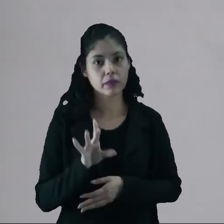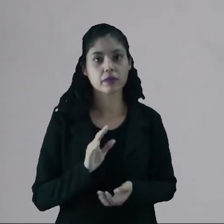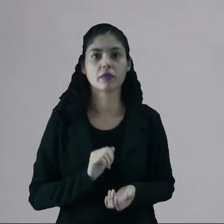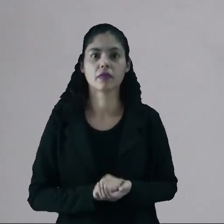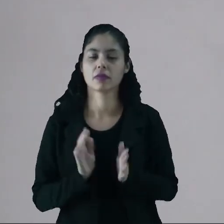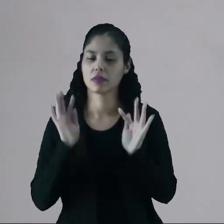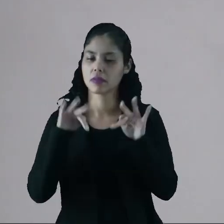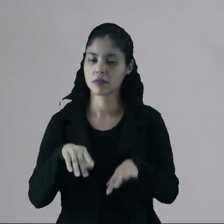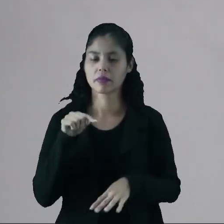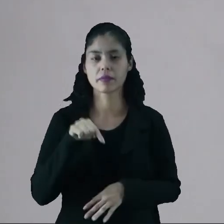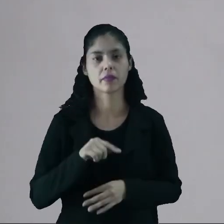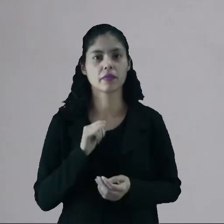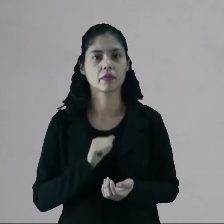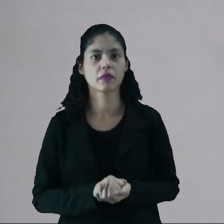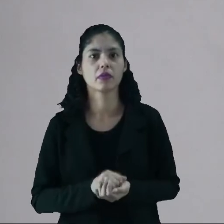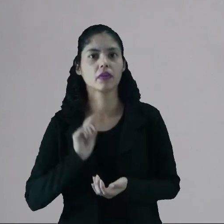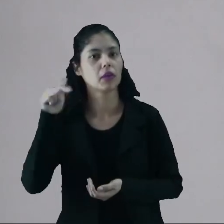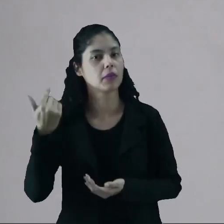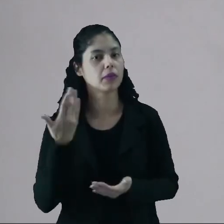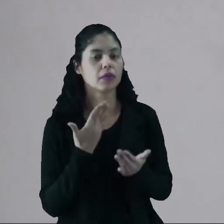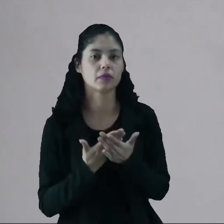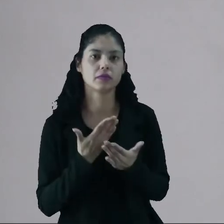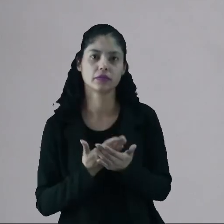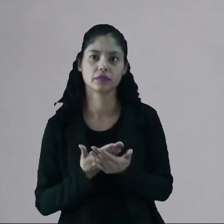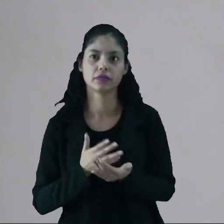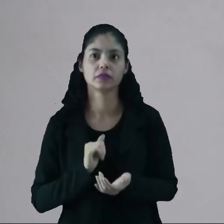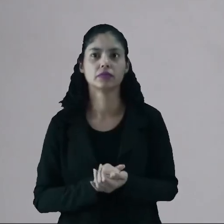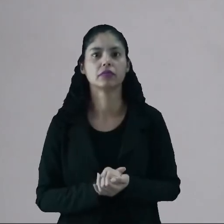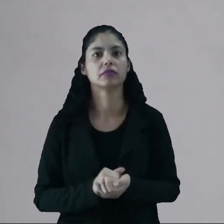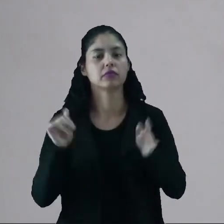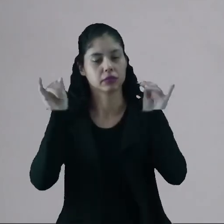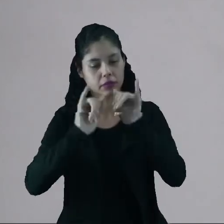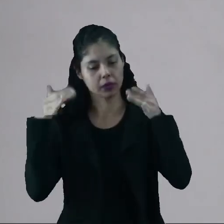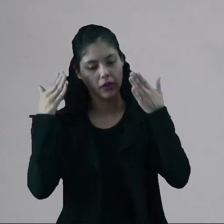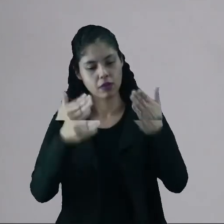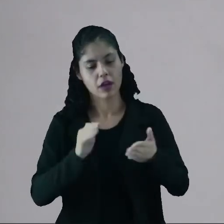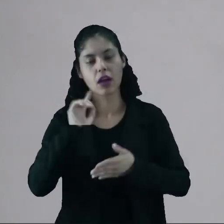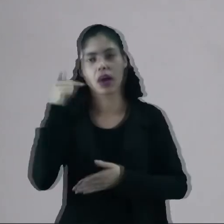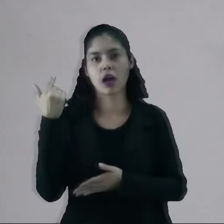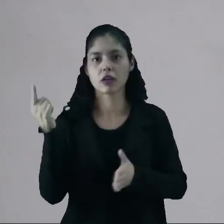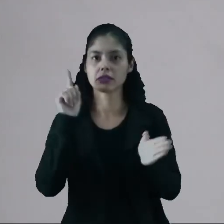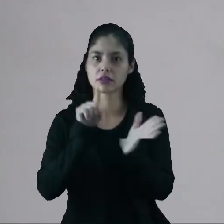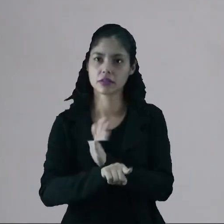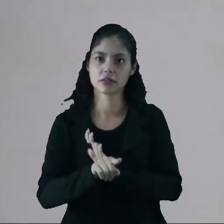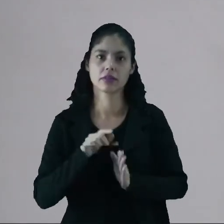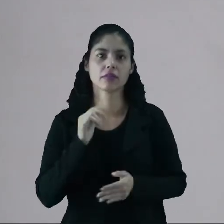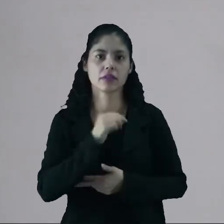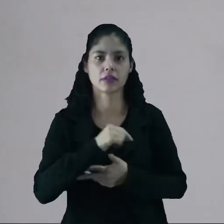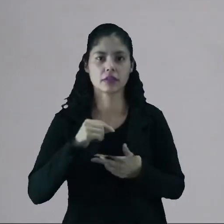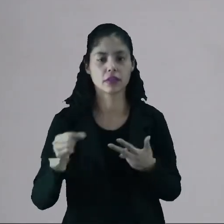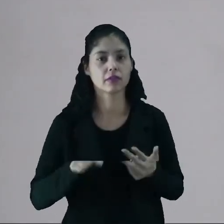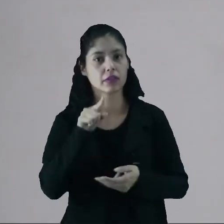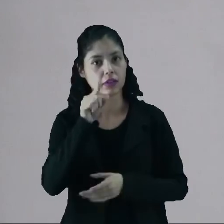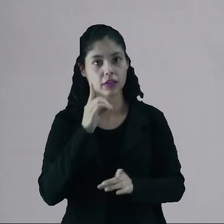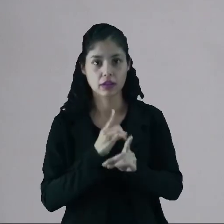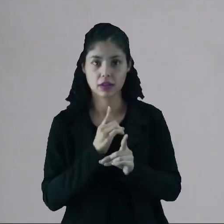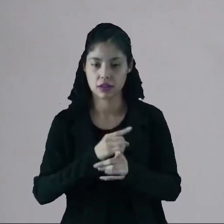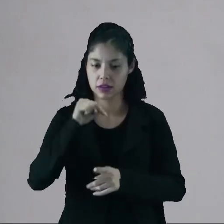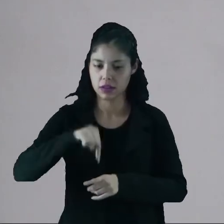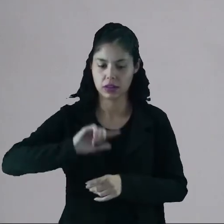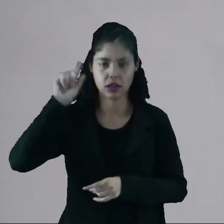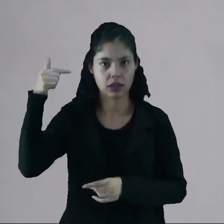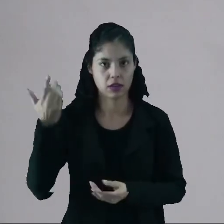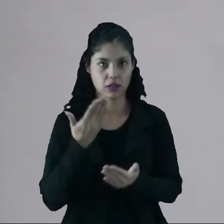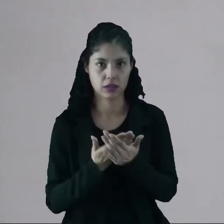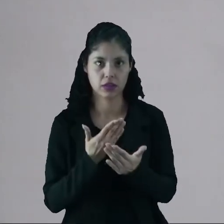hoje nós vamos ficar aqui, nas próximas aulas vamos dar mais enfoque a outras questões do Enem. E você encontra essas